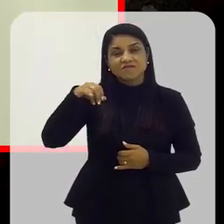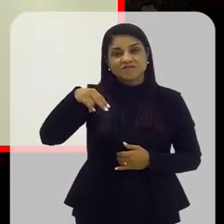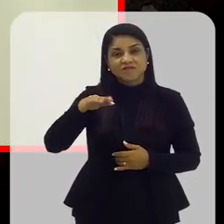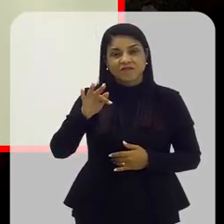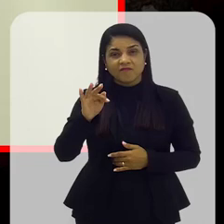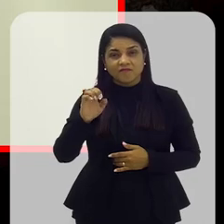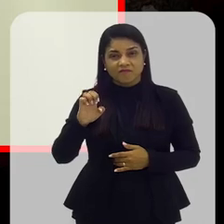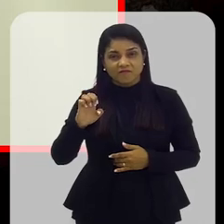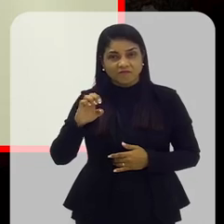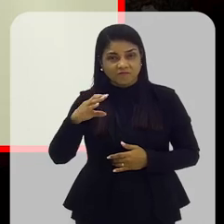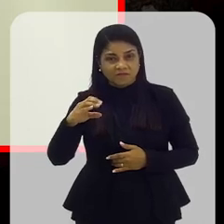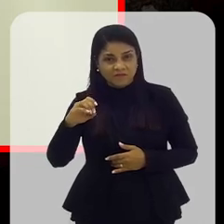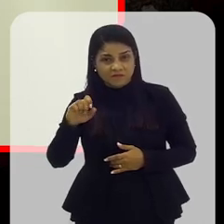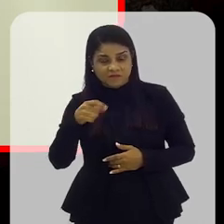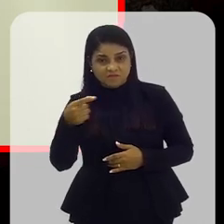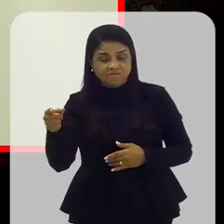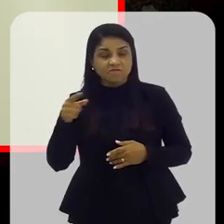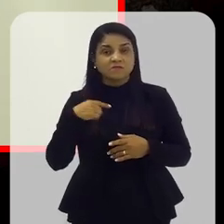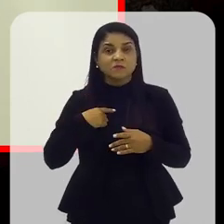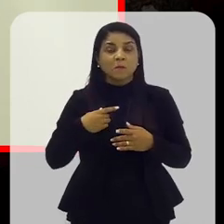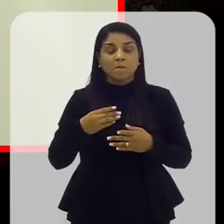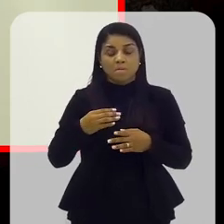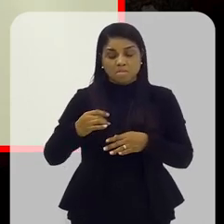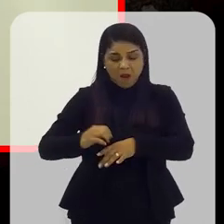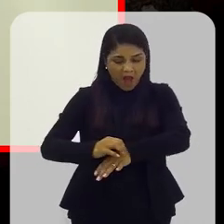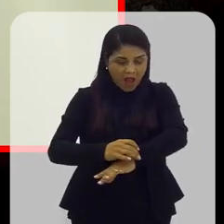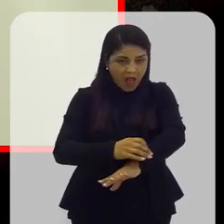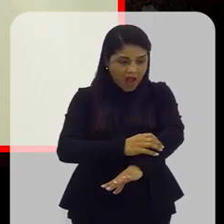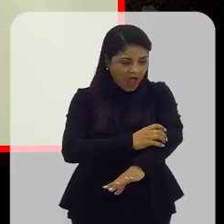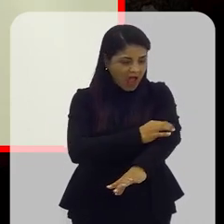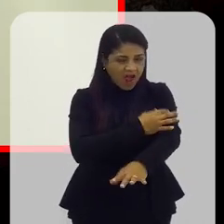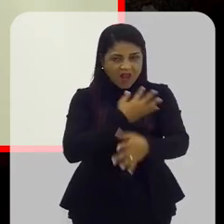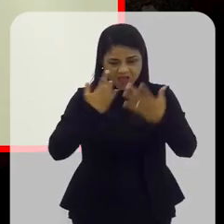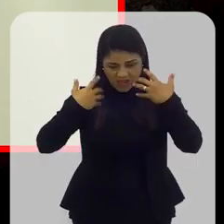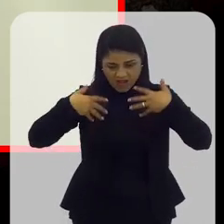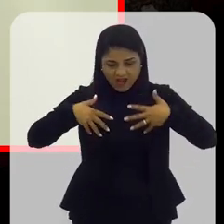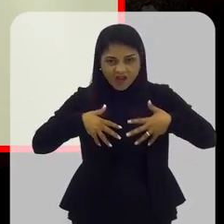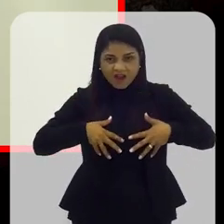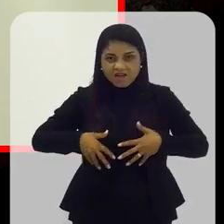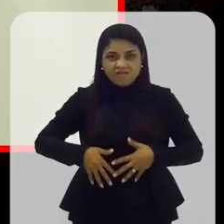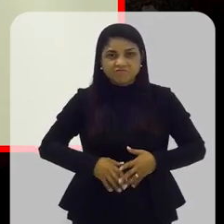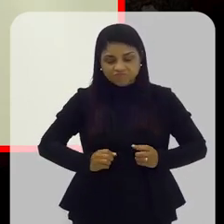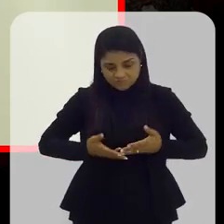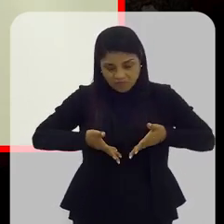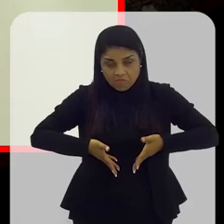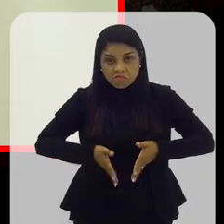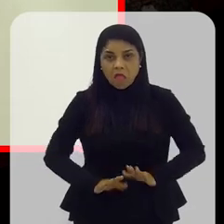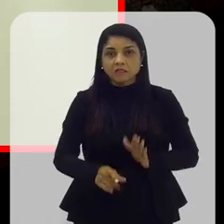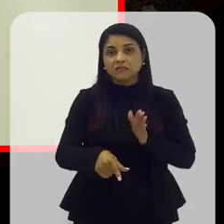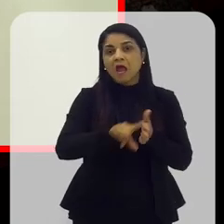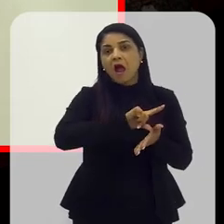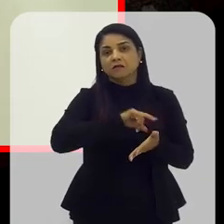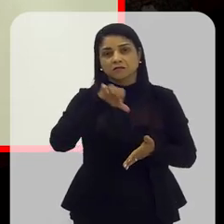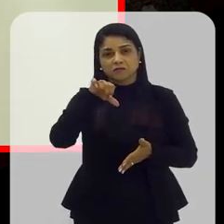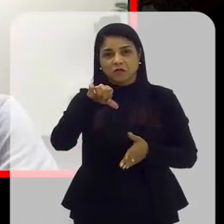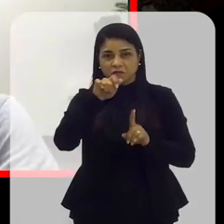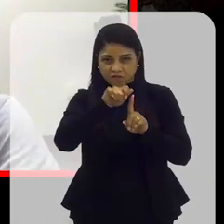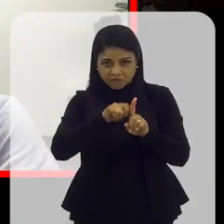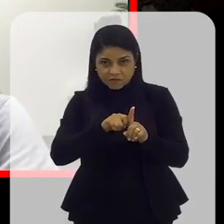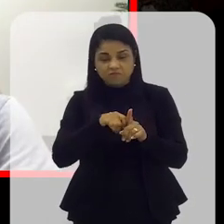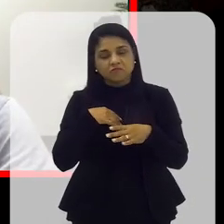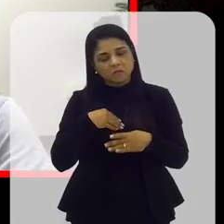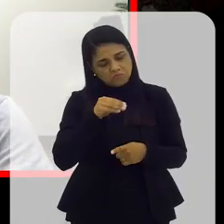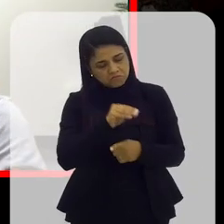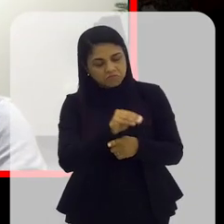presença de bactérias na corrente sanguínea e determinar um parto prematuro. Então, realmente esses cuidados estão muito